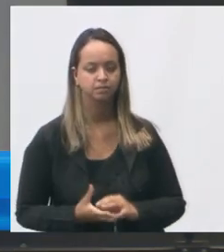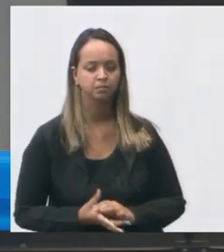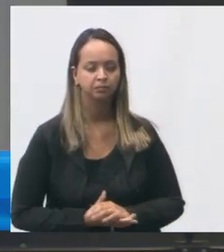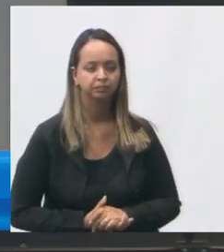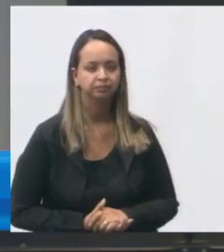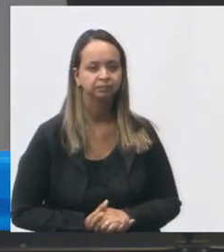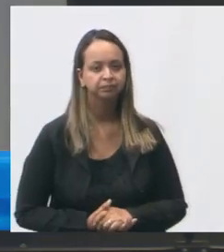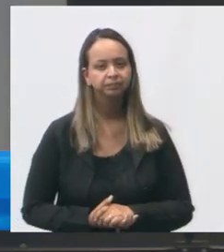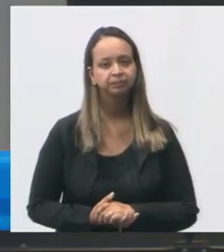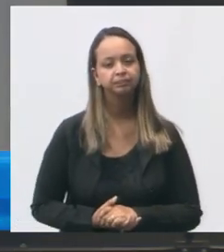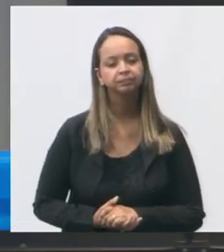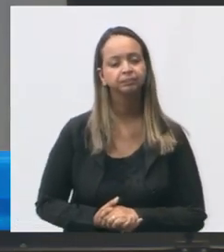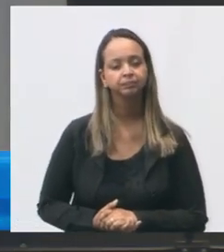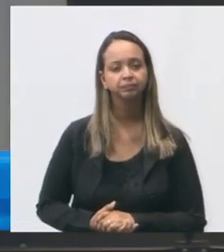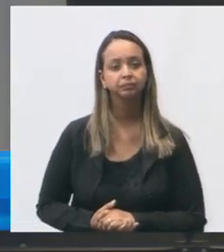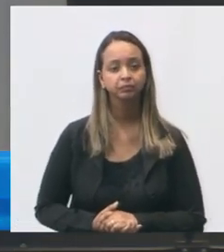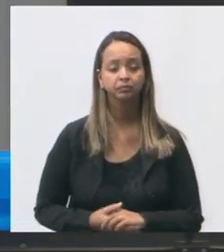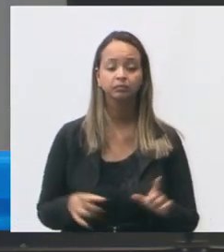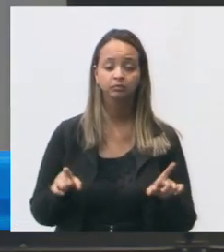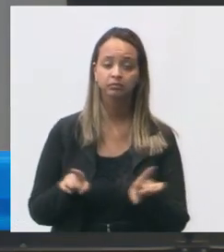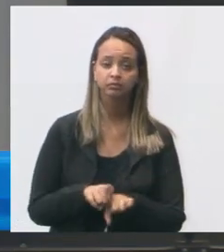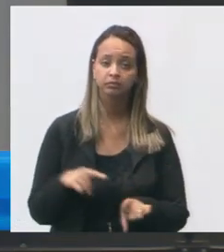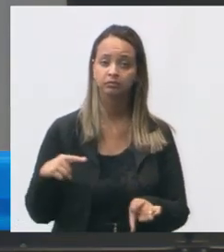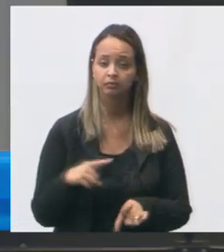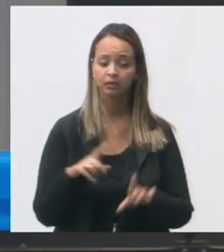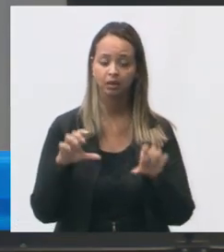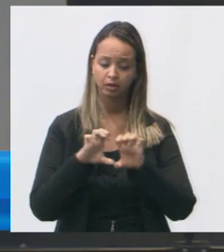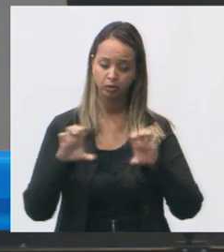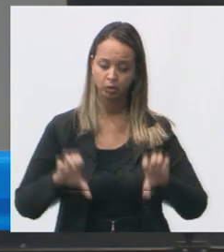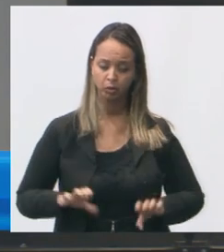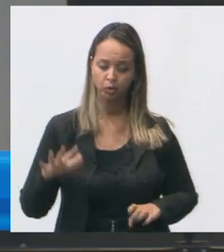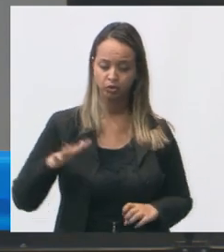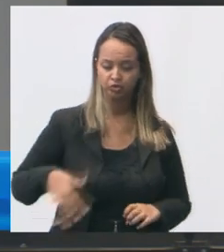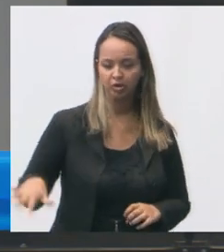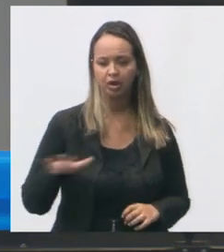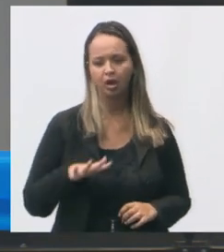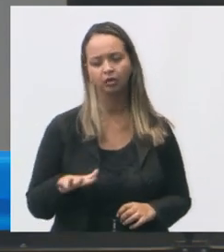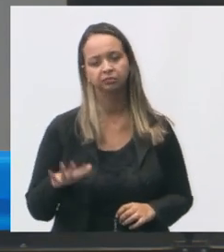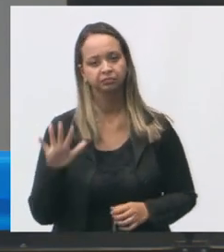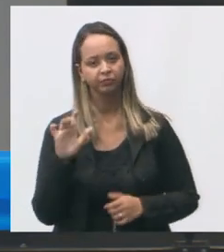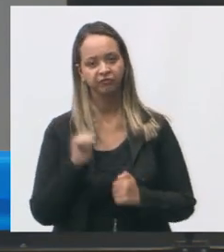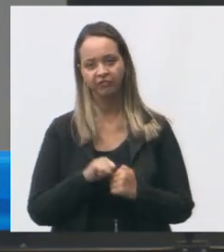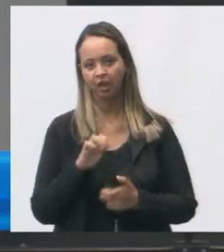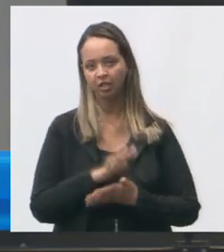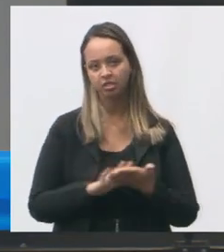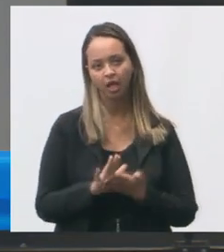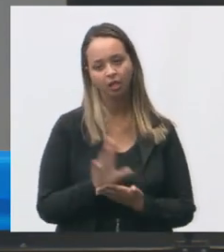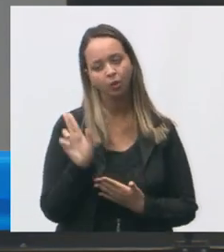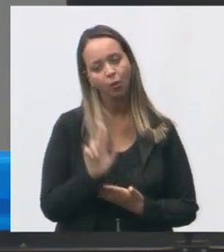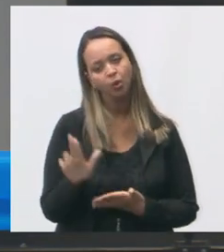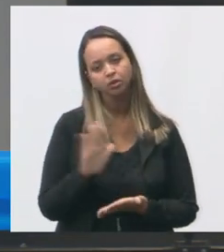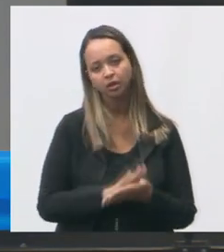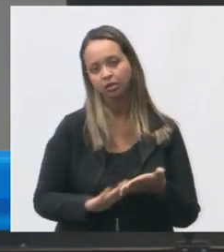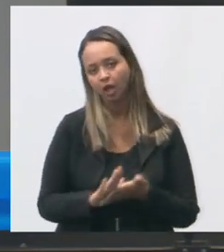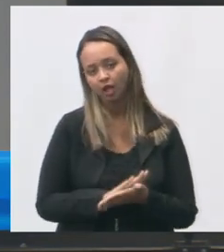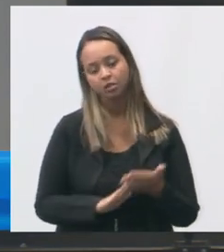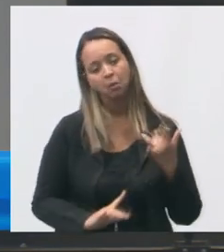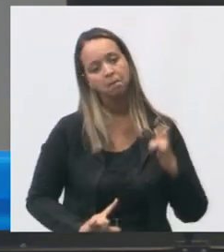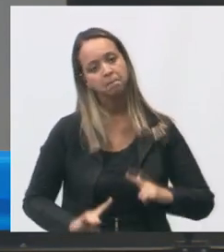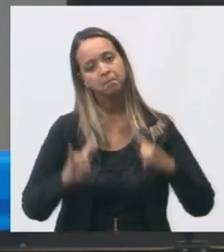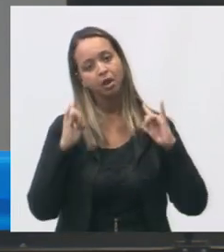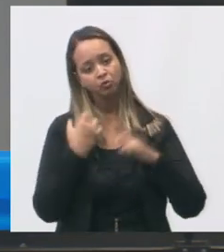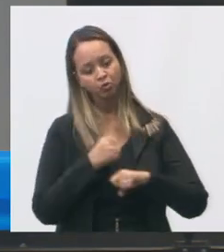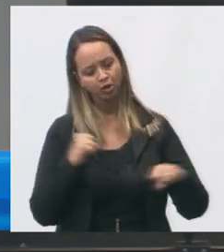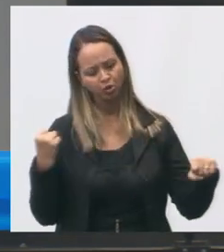aqui é a estrutura geral para vocês verem como está ociosa olha o tamanho de área é um prédio grande com quatro